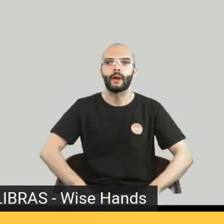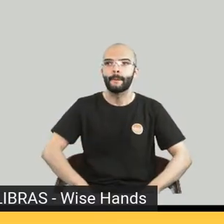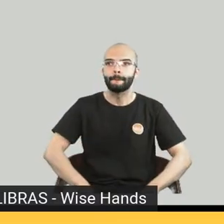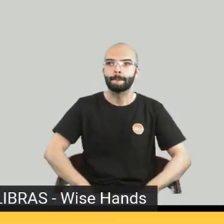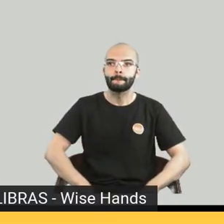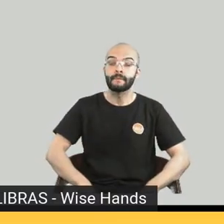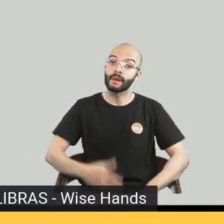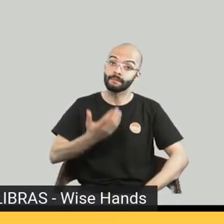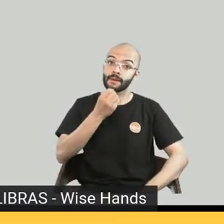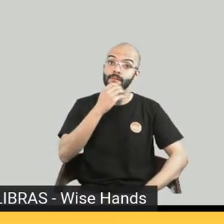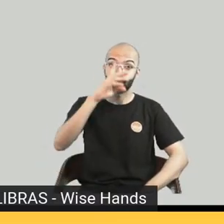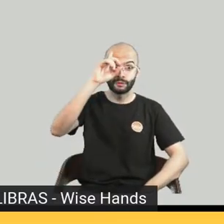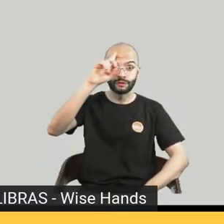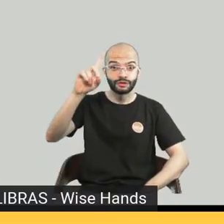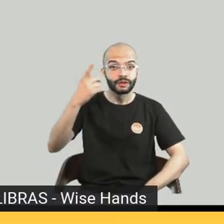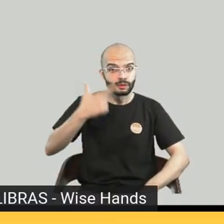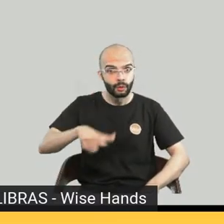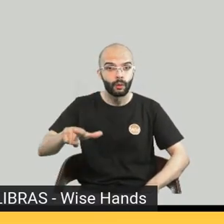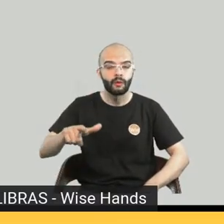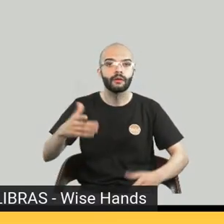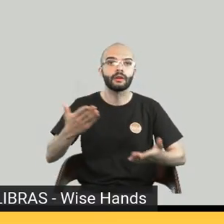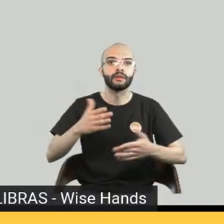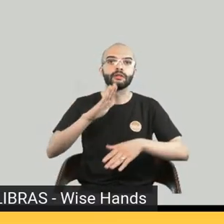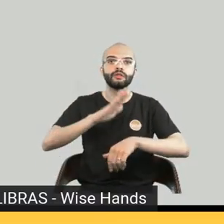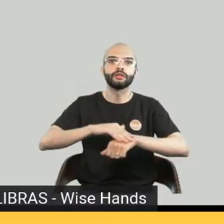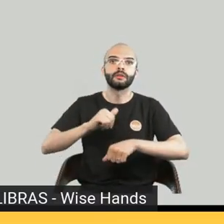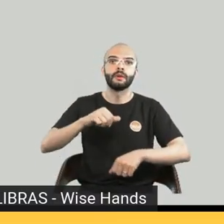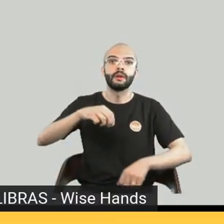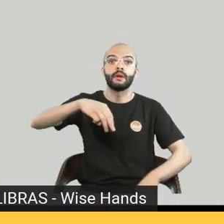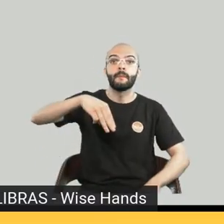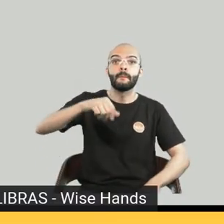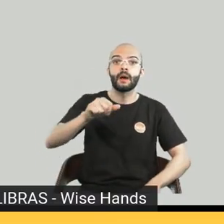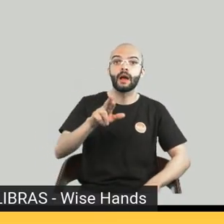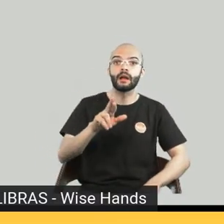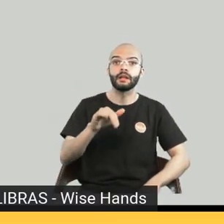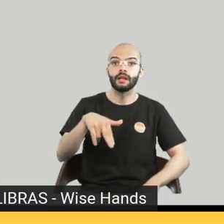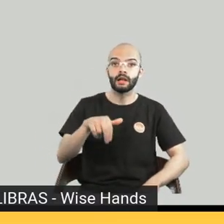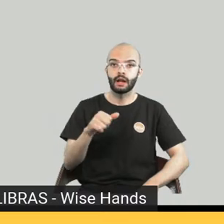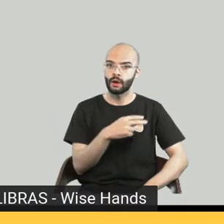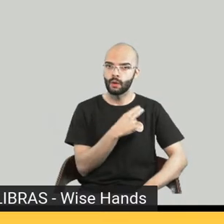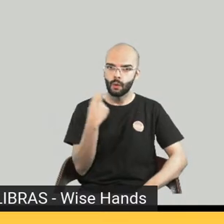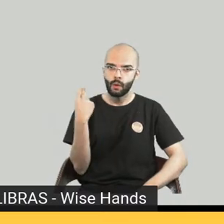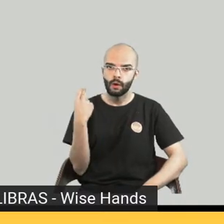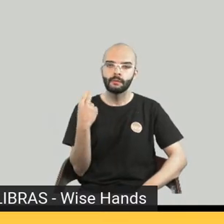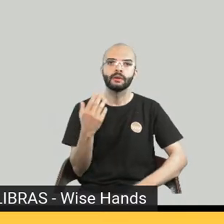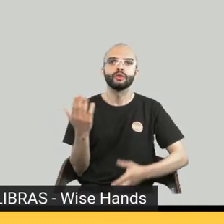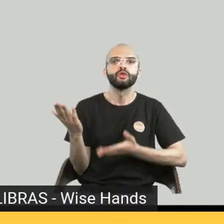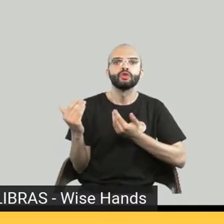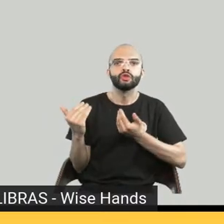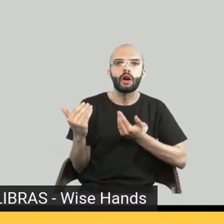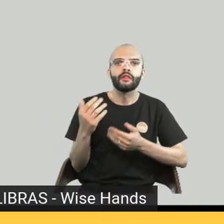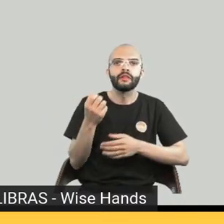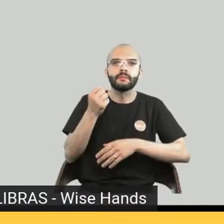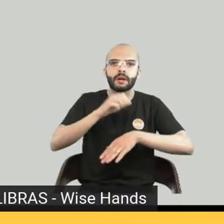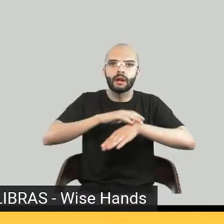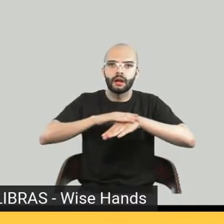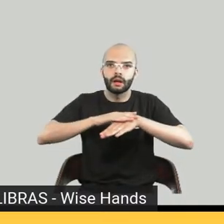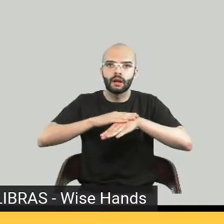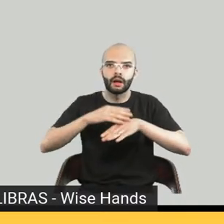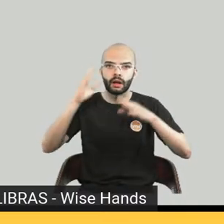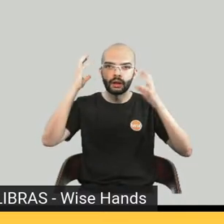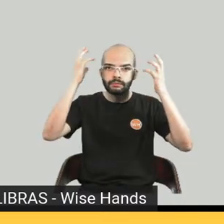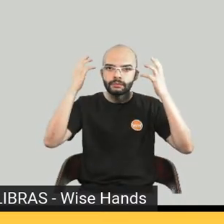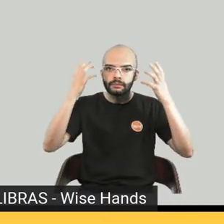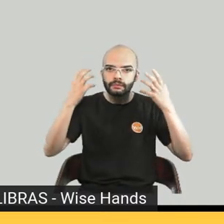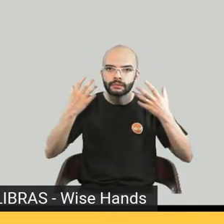uma vez. Eu sou a Marina, sou uma mulher jovem, branca, de cabelos castanhos, cacheados, estou vestindo uma blusa